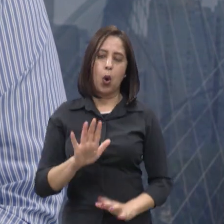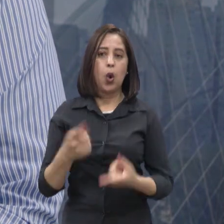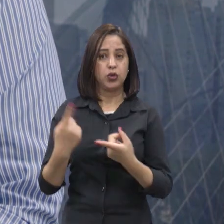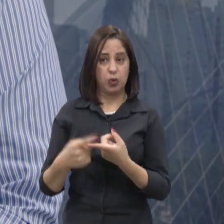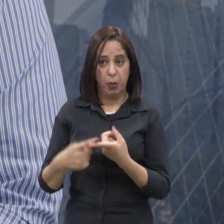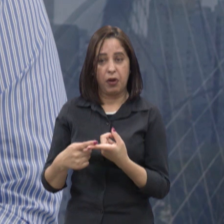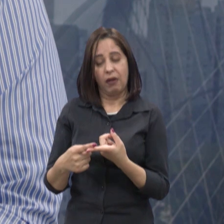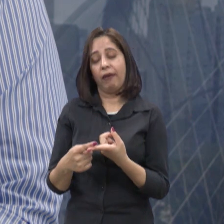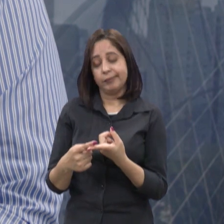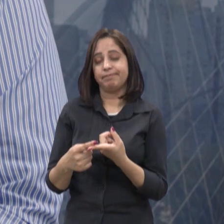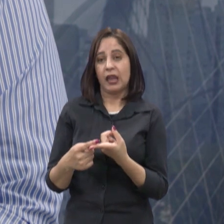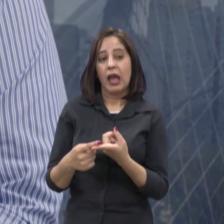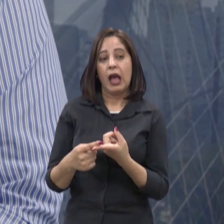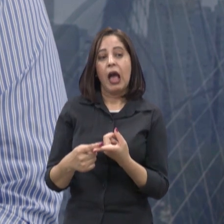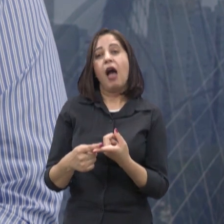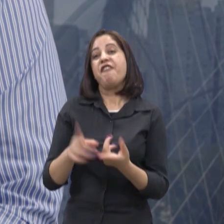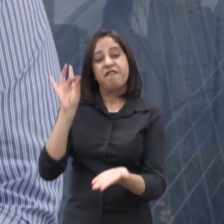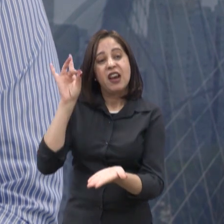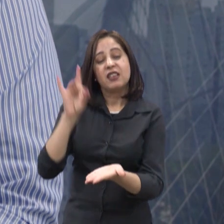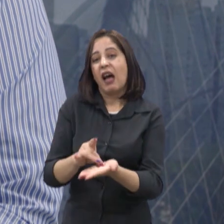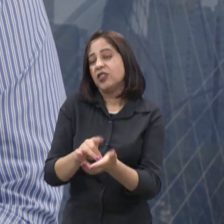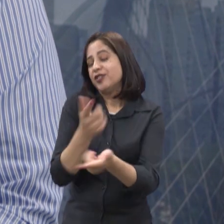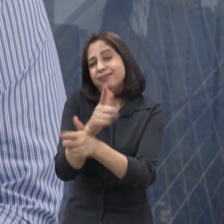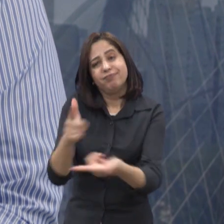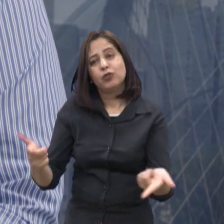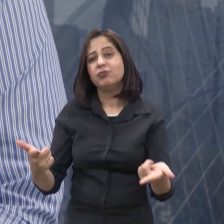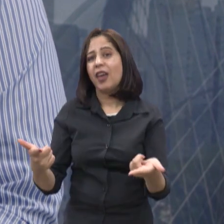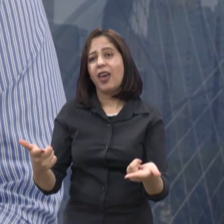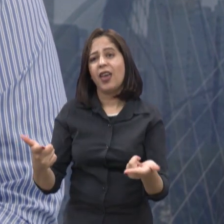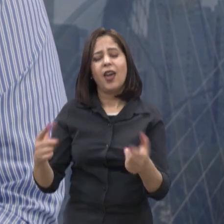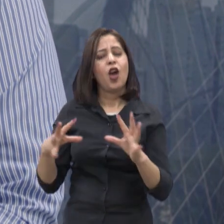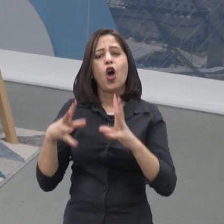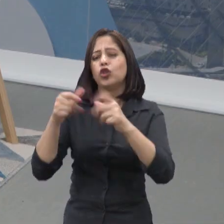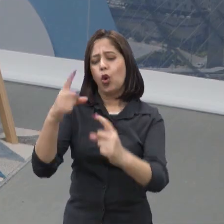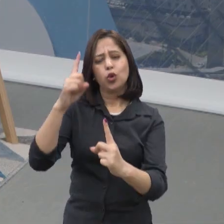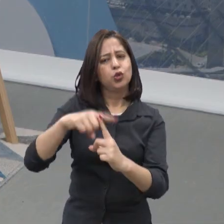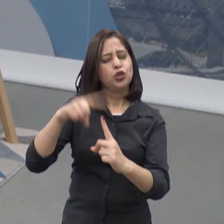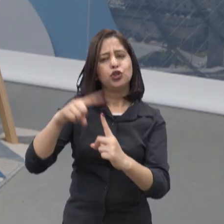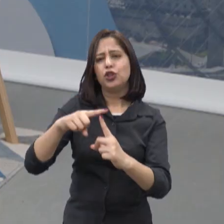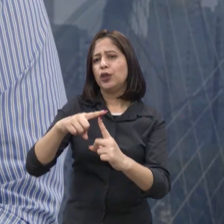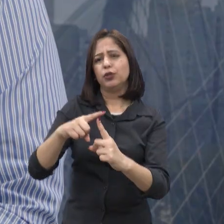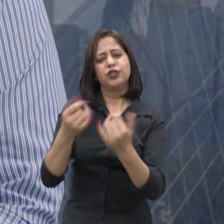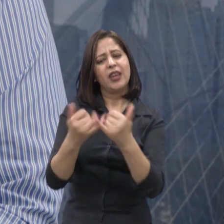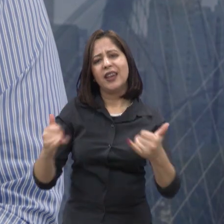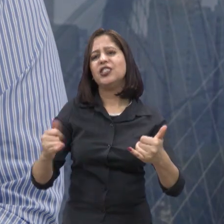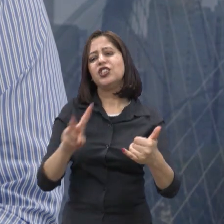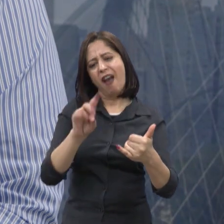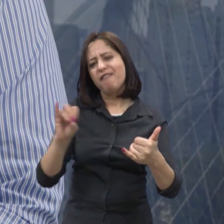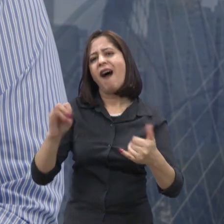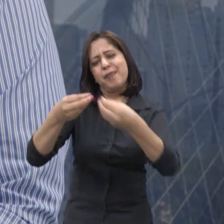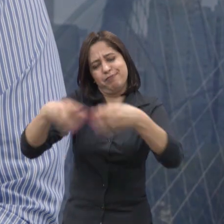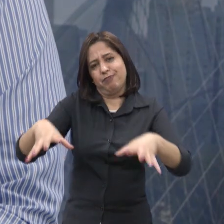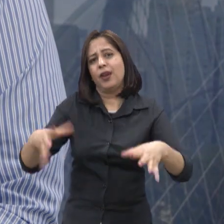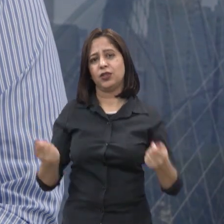renovável, limpa, limpa, difícil. Todas vão ter, alguma coisa ela vai ter. Aí você